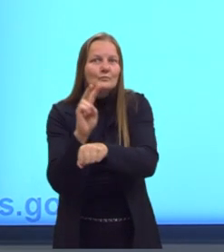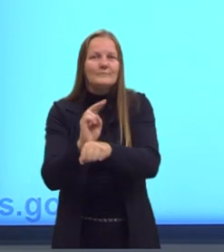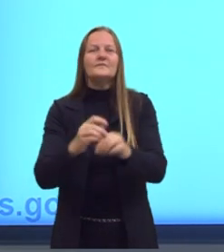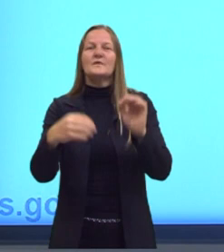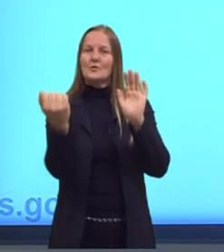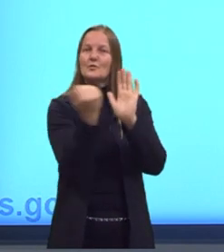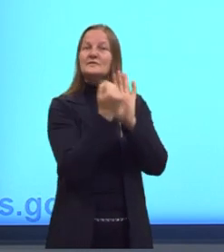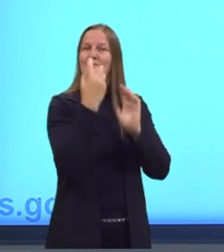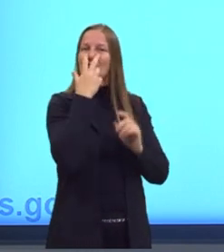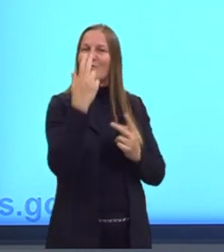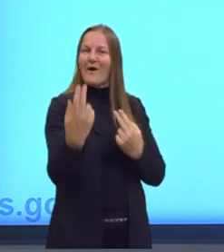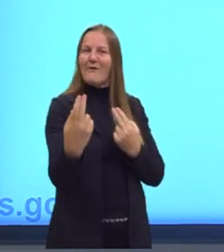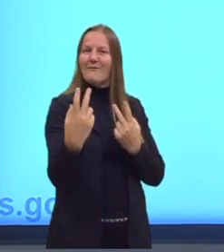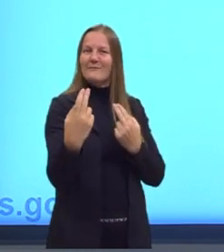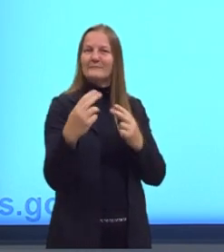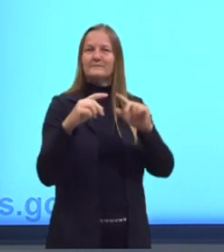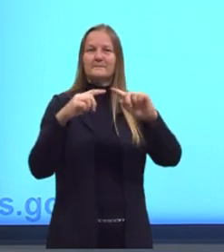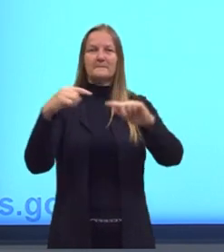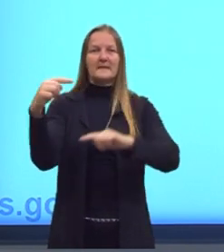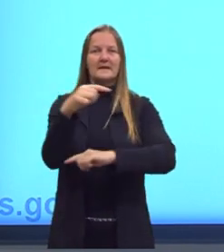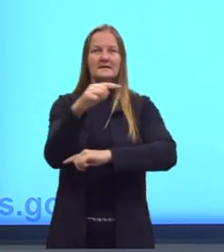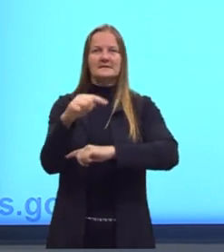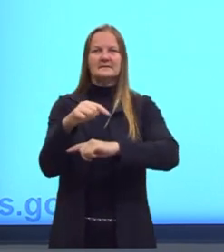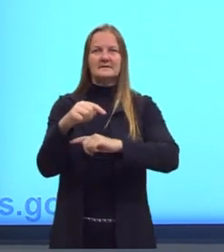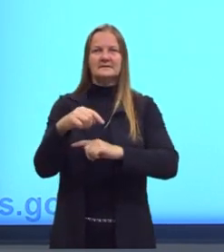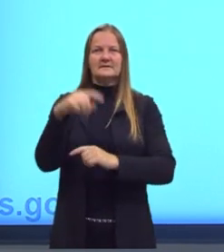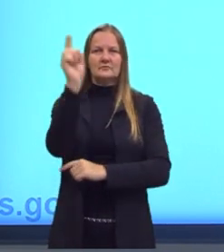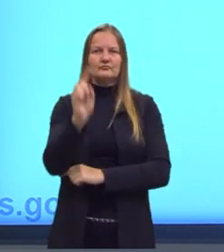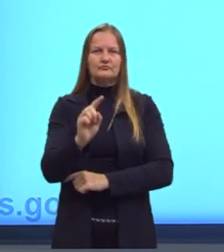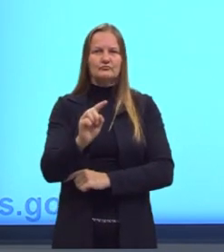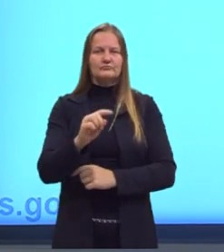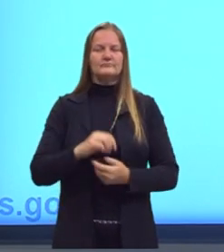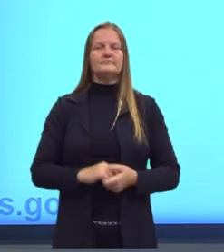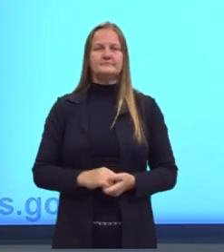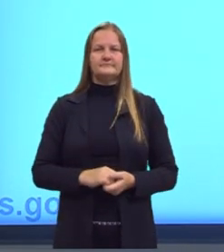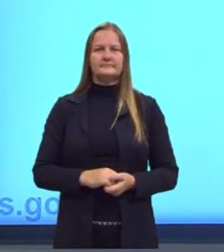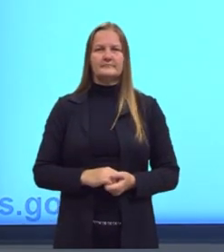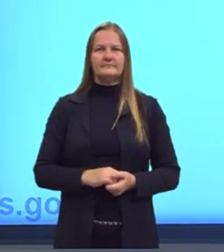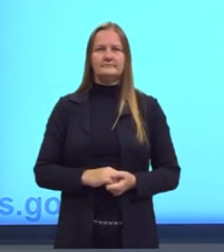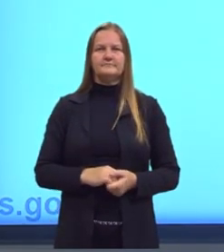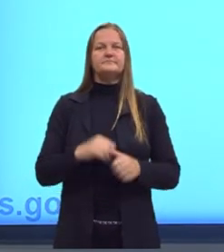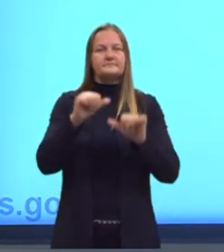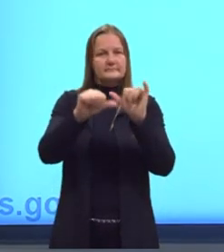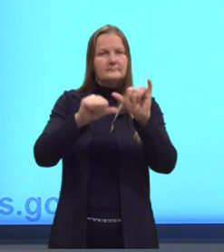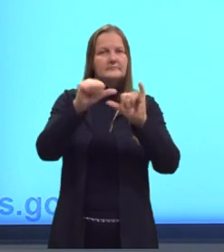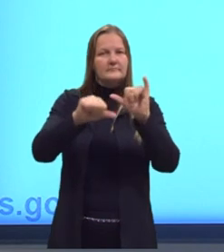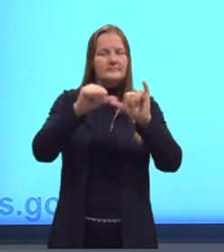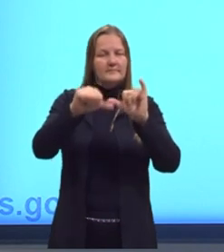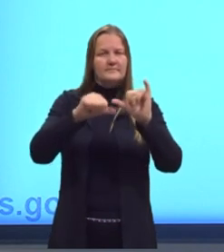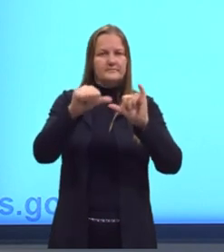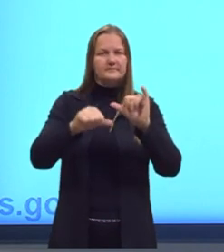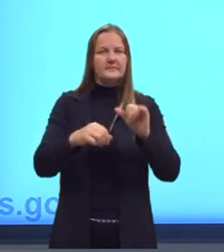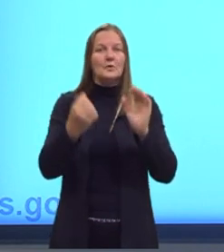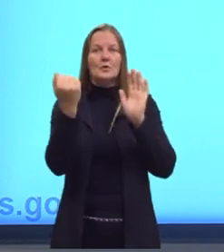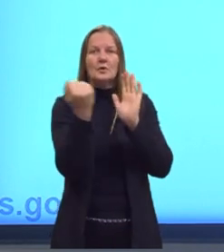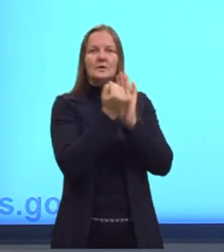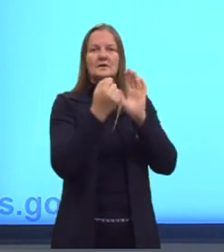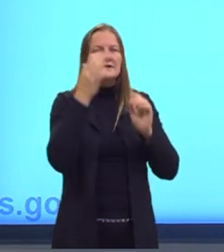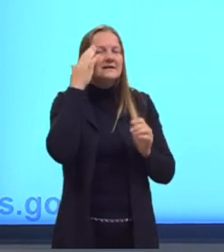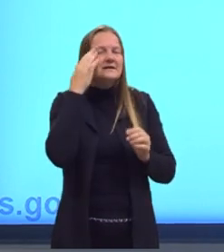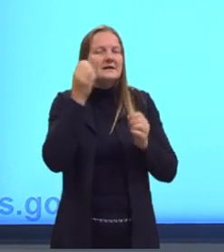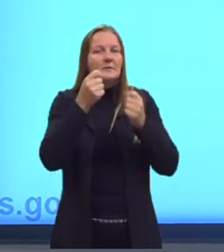símbolo, tá? Que vai acima da seta da reação, tá? Onde eu preciso adicionar eletricidade para decompor